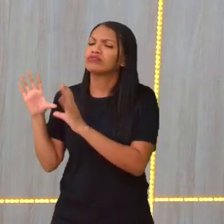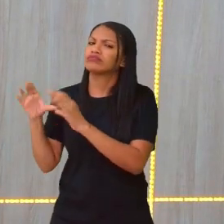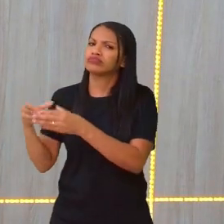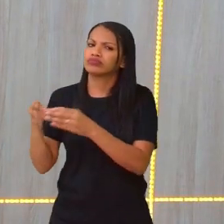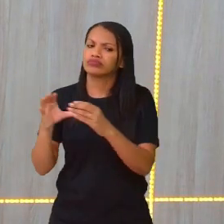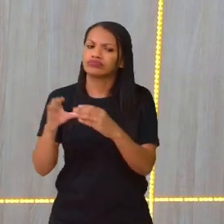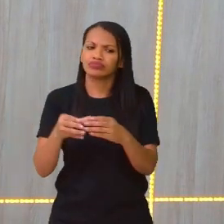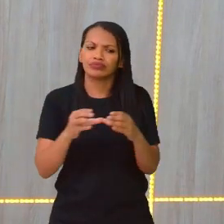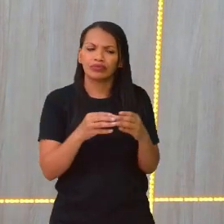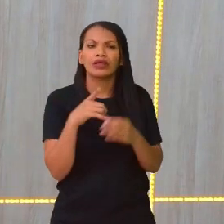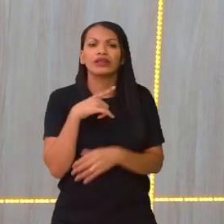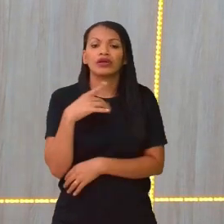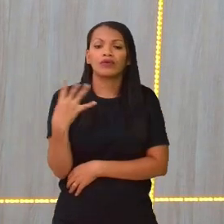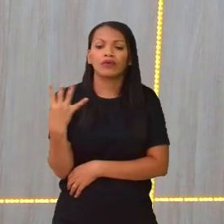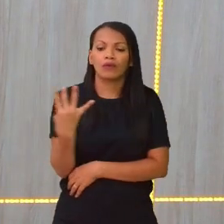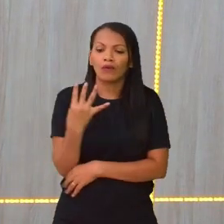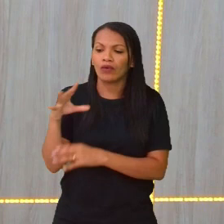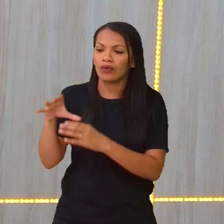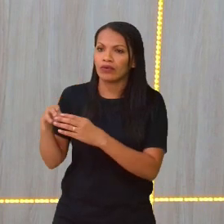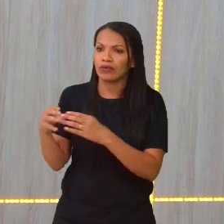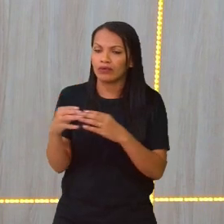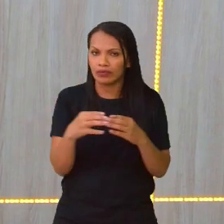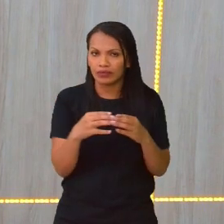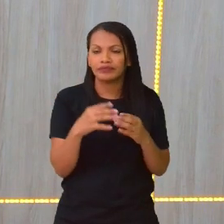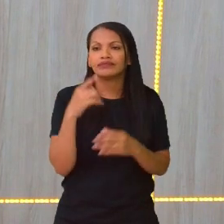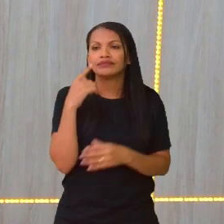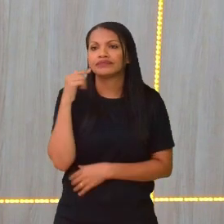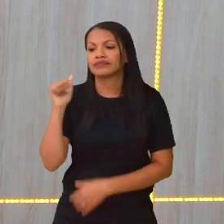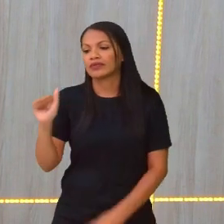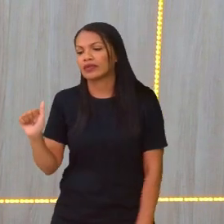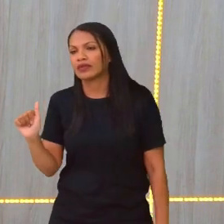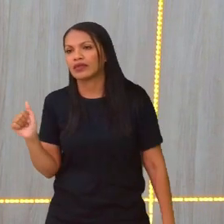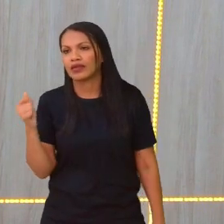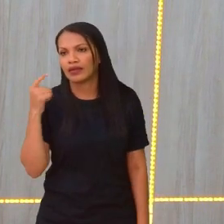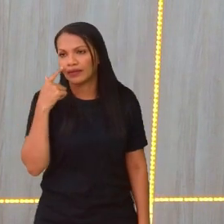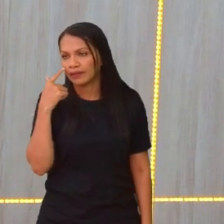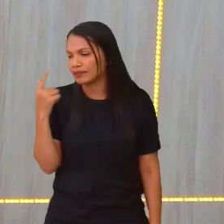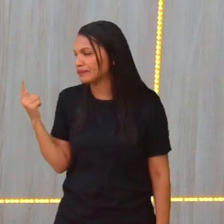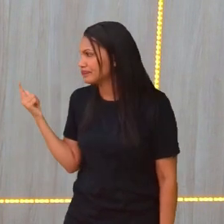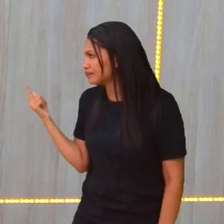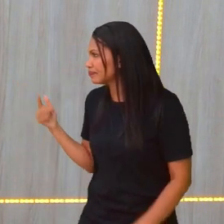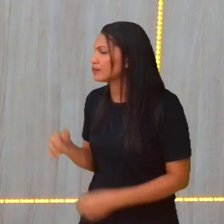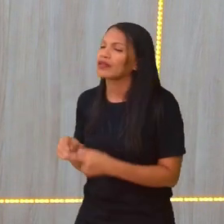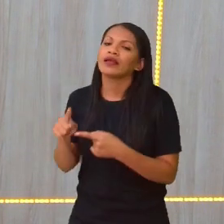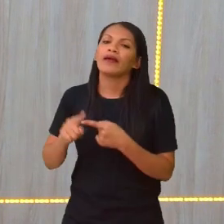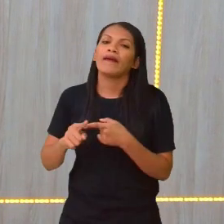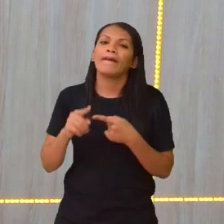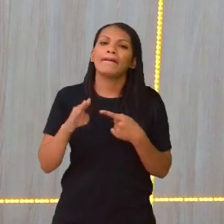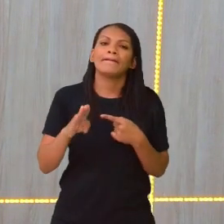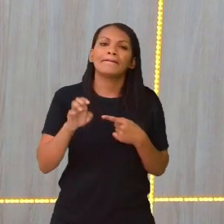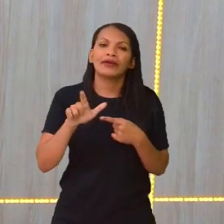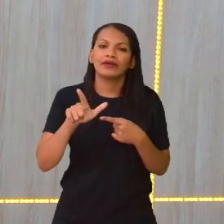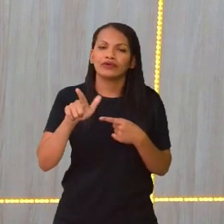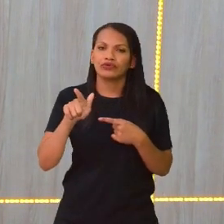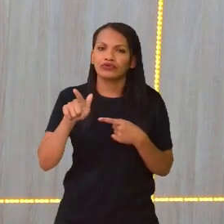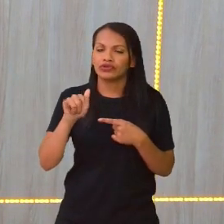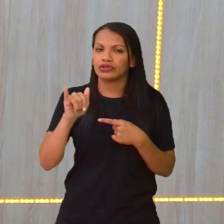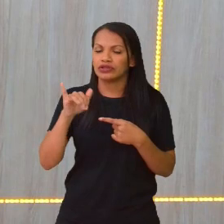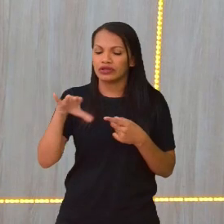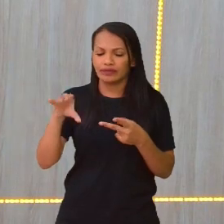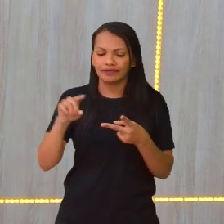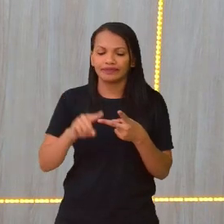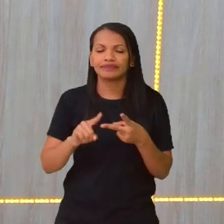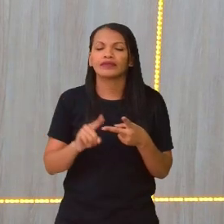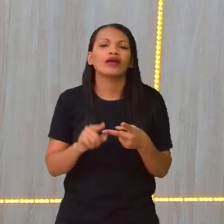seleções. Então, se a gente pegar o grupo F aqui, era Bélgica, Marrocos, Holanda e Arábia Saudita.